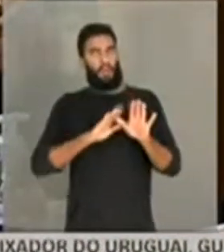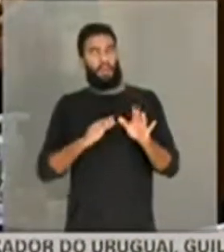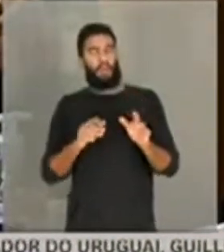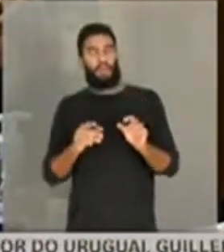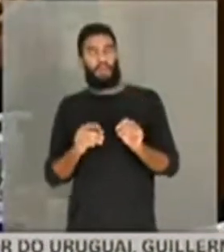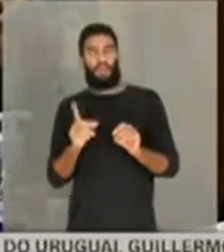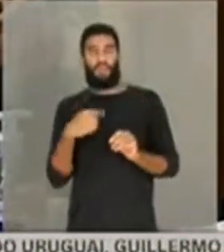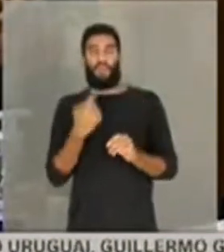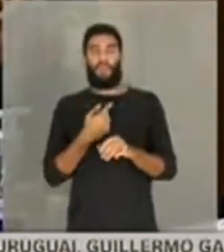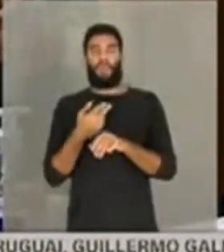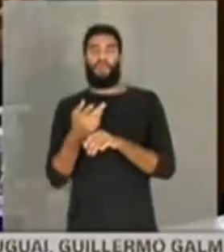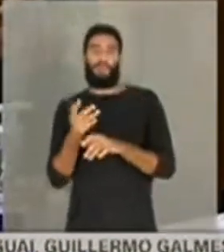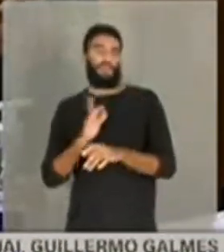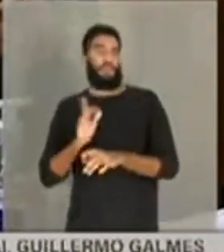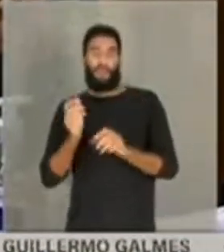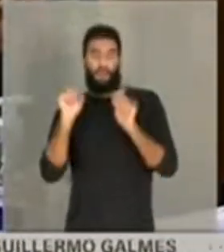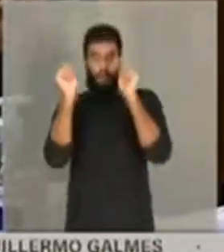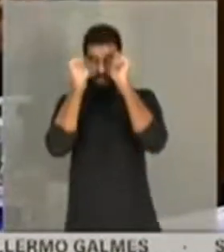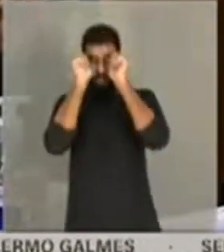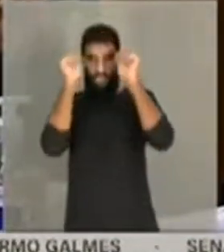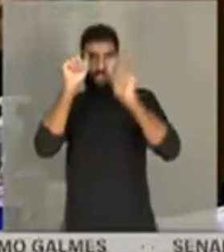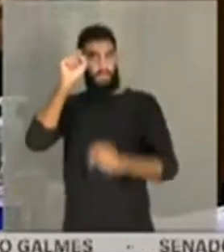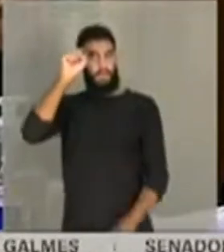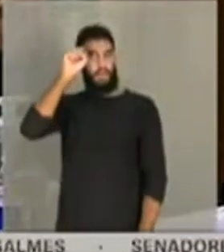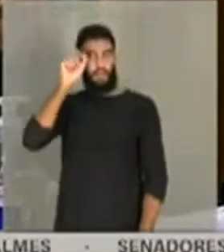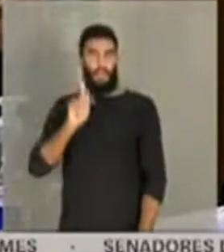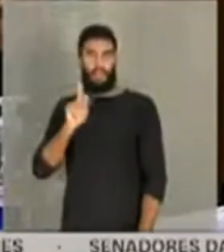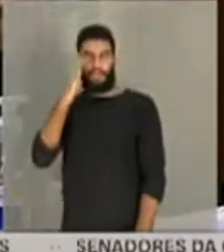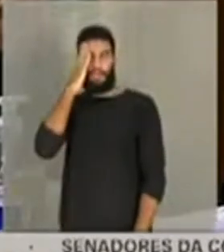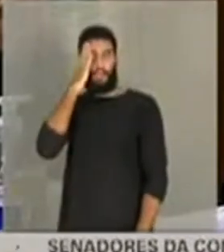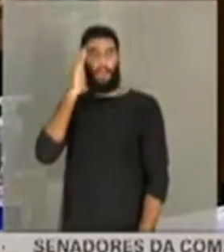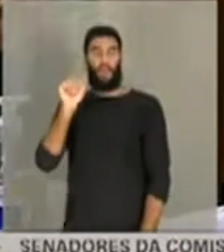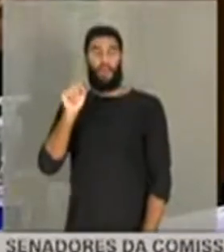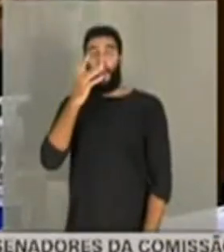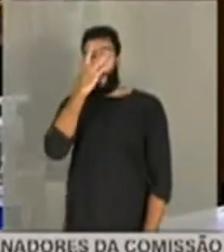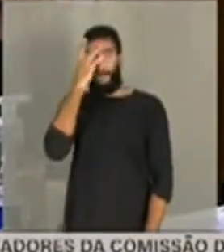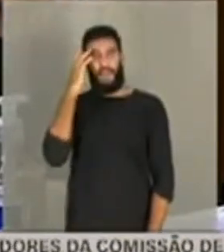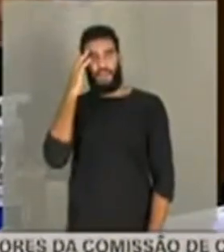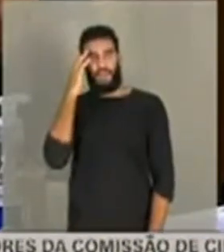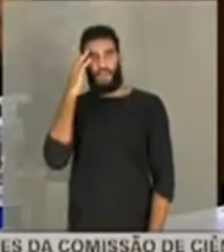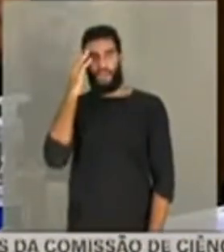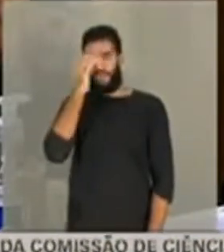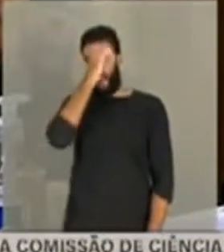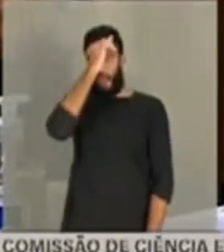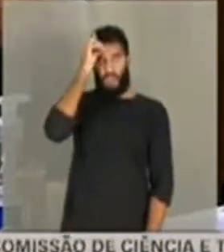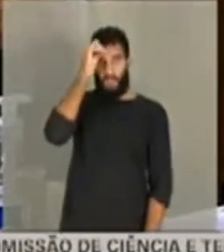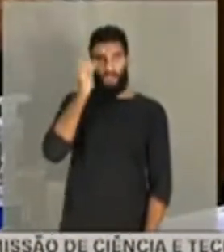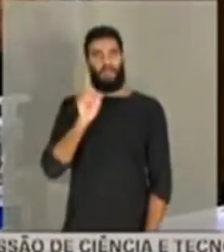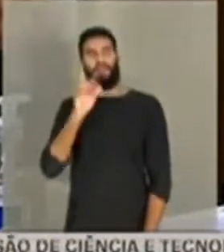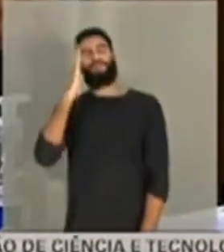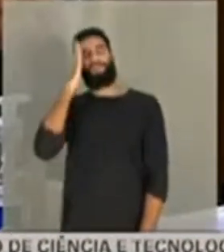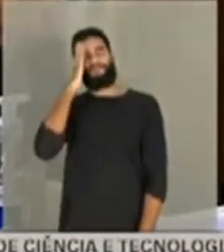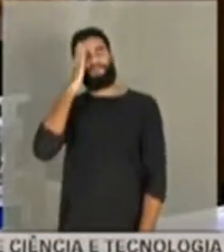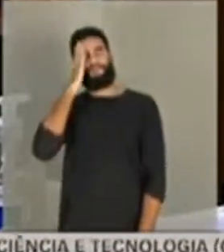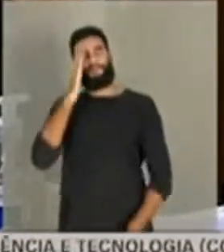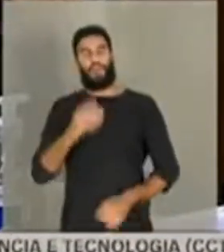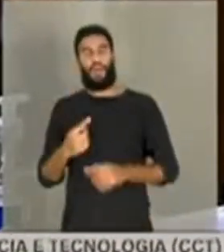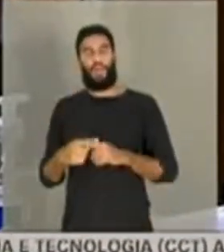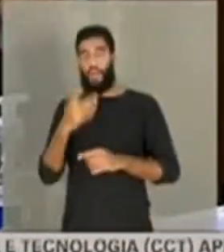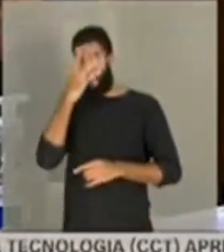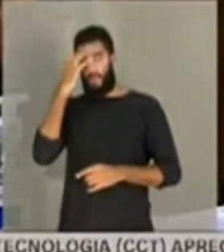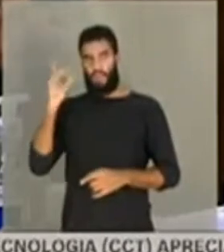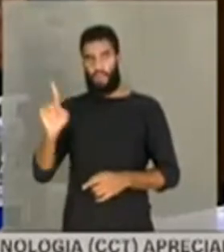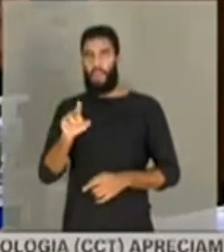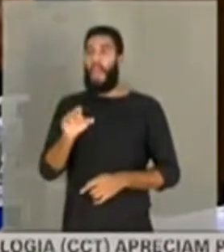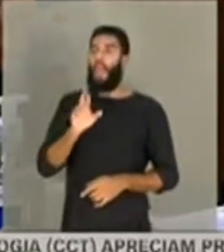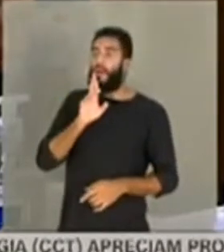aqui estamos ficando expert em saber ler o silêncio daqueles que não são inocentes. Porque quando vem um depoente e diz o seguinte, essa eu